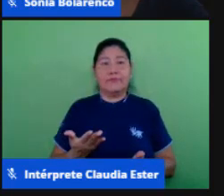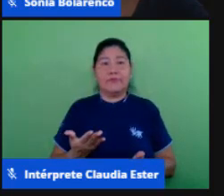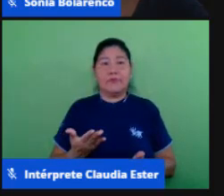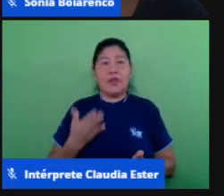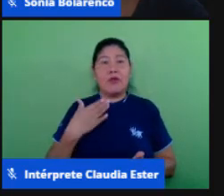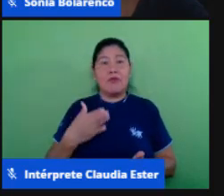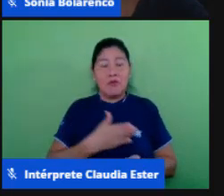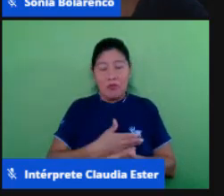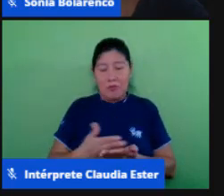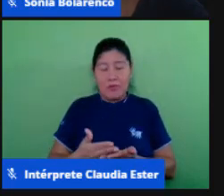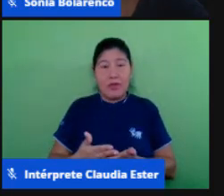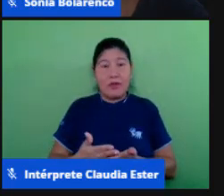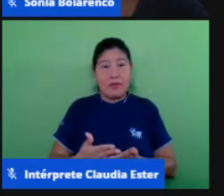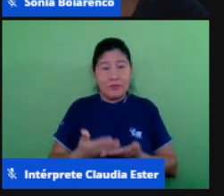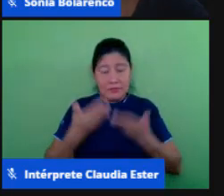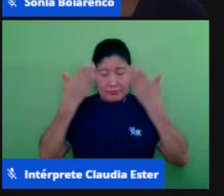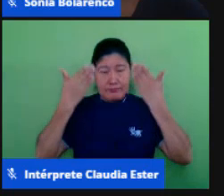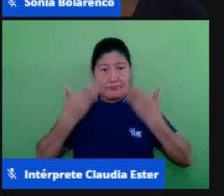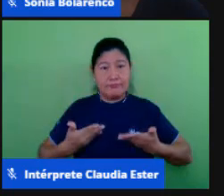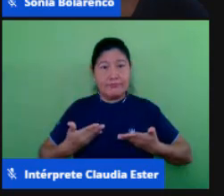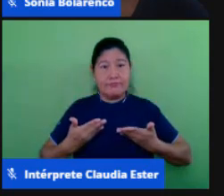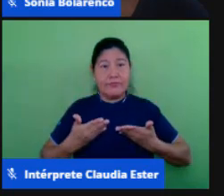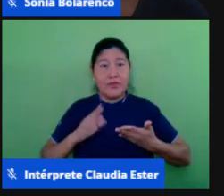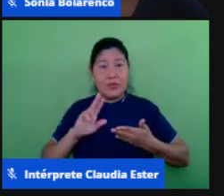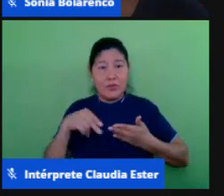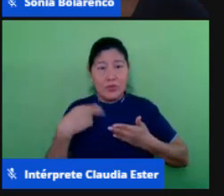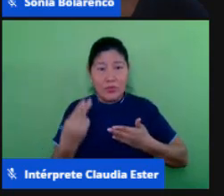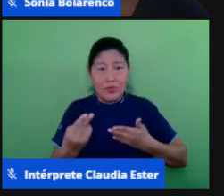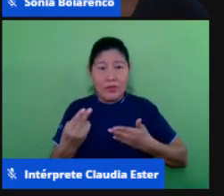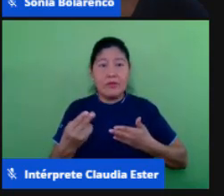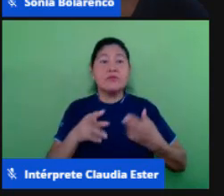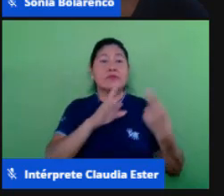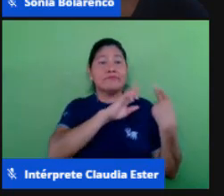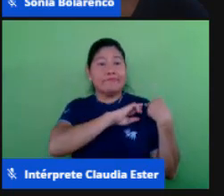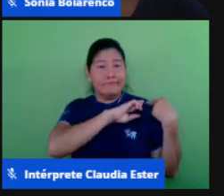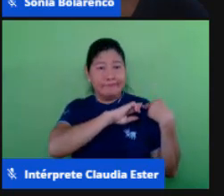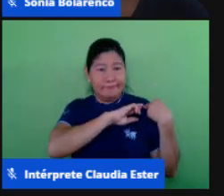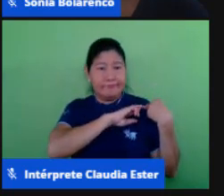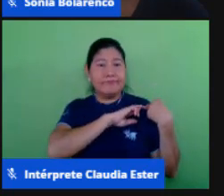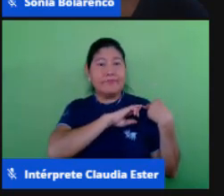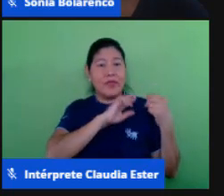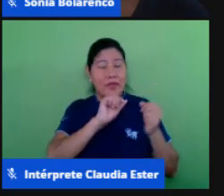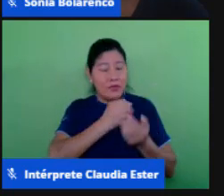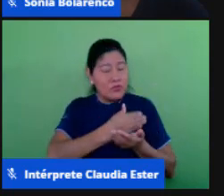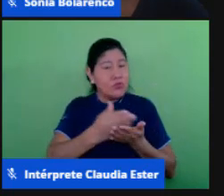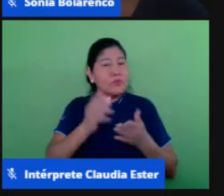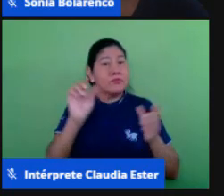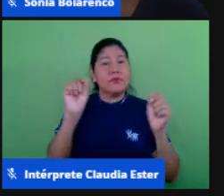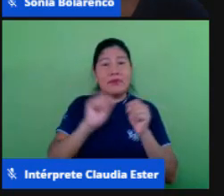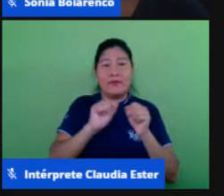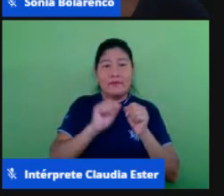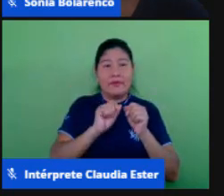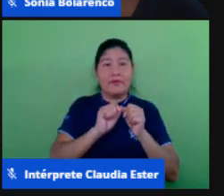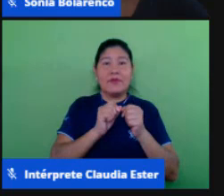educação e educação acontece dessa maneira acontece se fazendo então esse